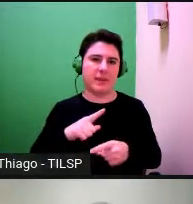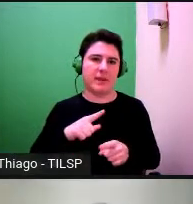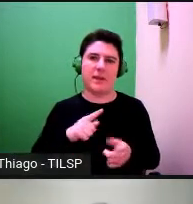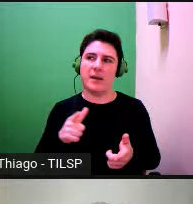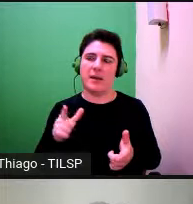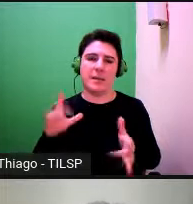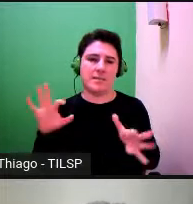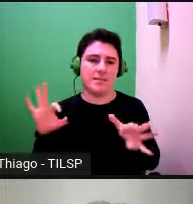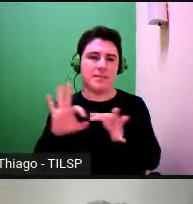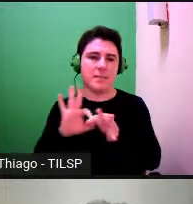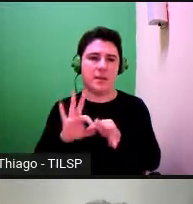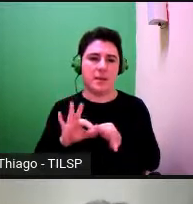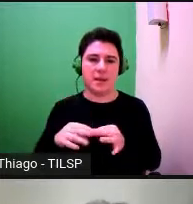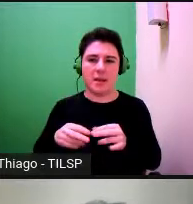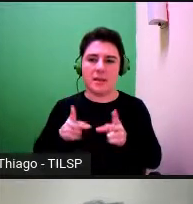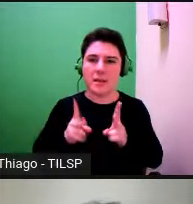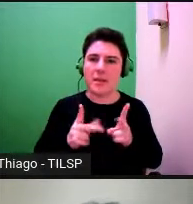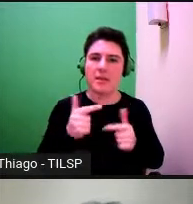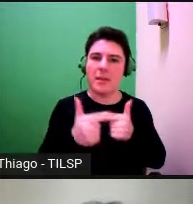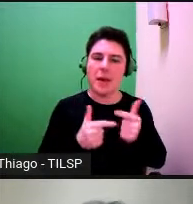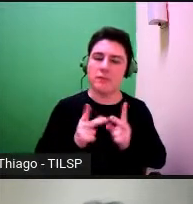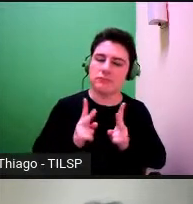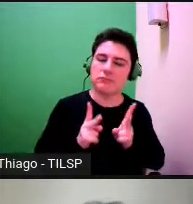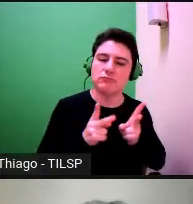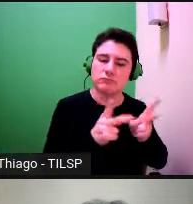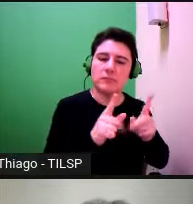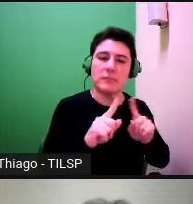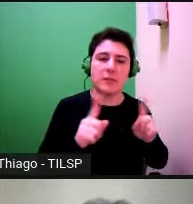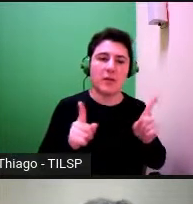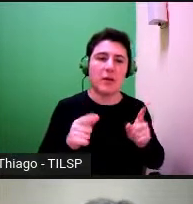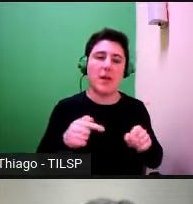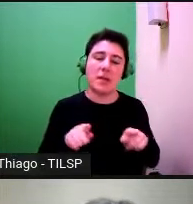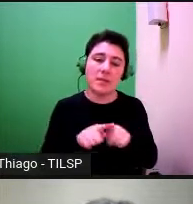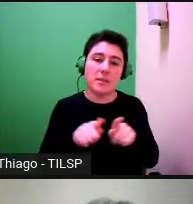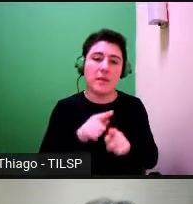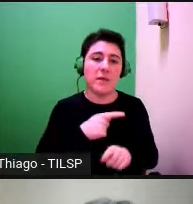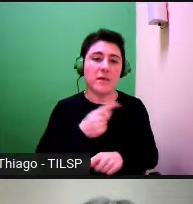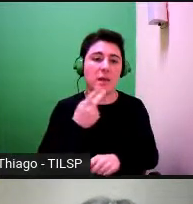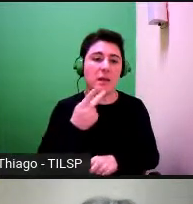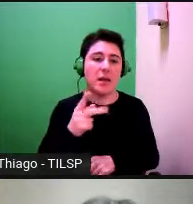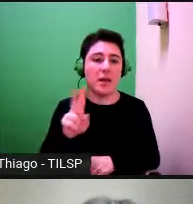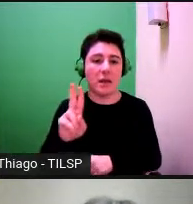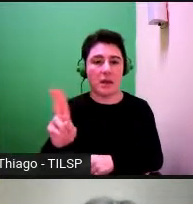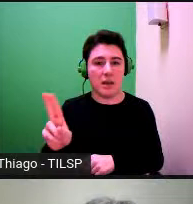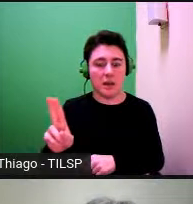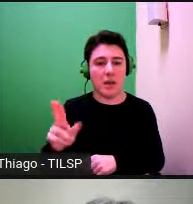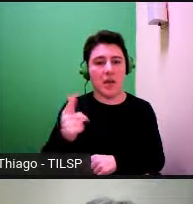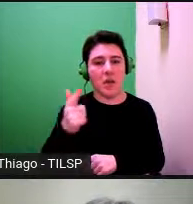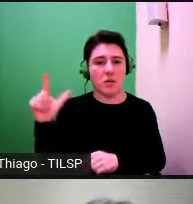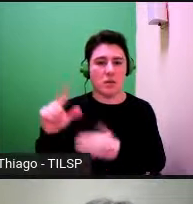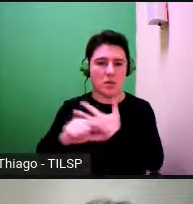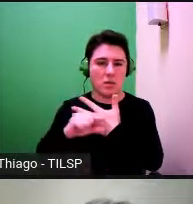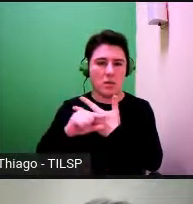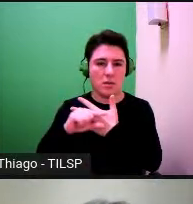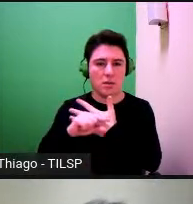de fazer parte desta continuação, deste movimento. E, neste contexto, não posso deixar de referir também o nome da Ana Raquel Machado,